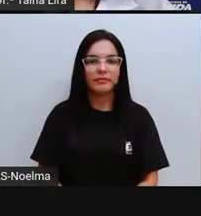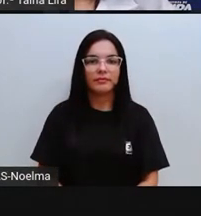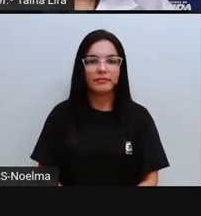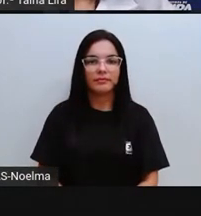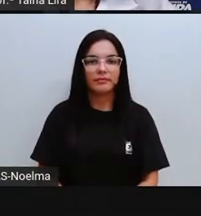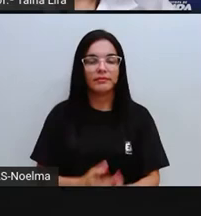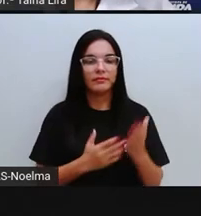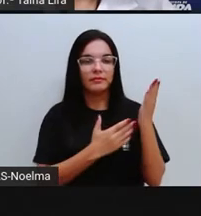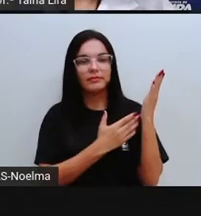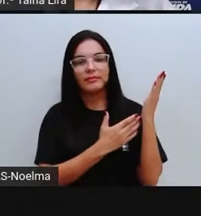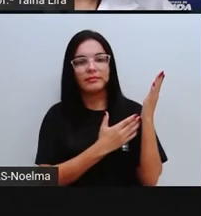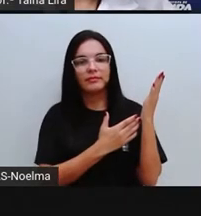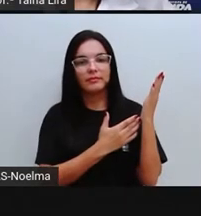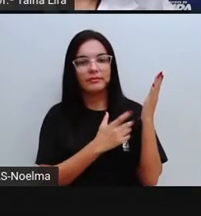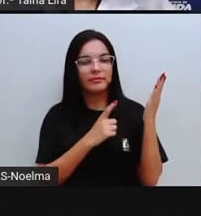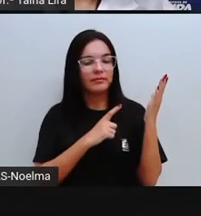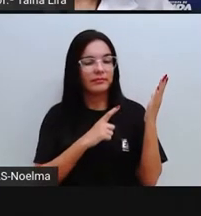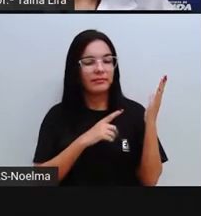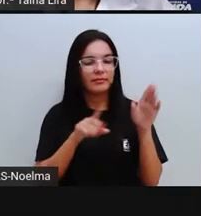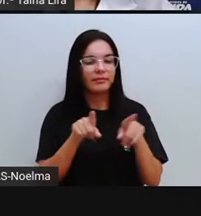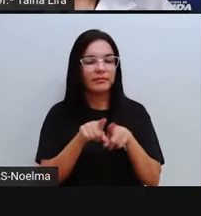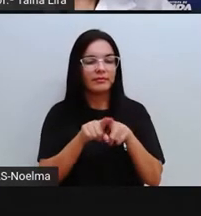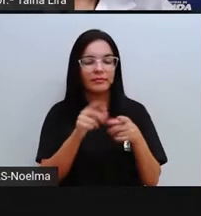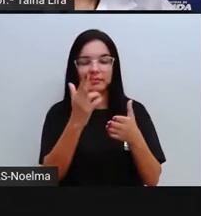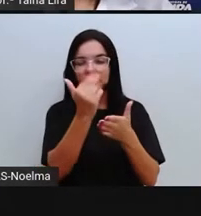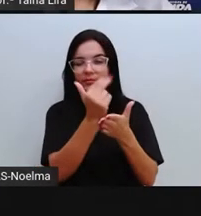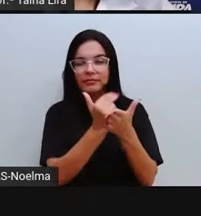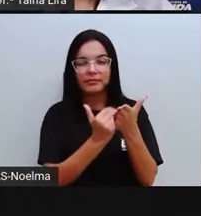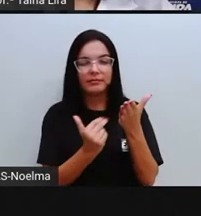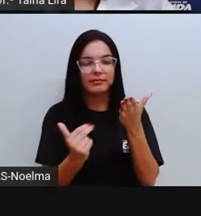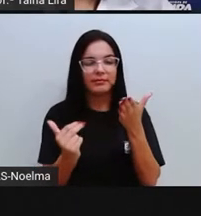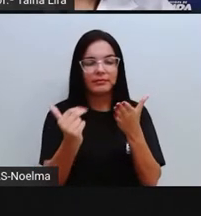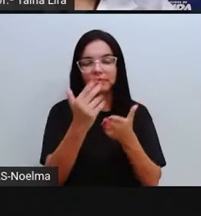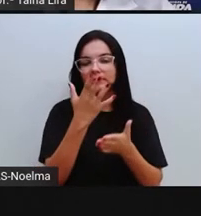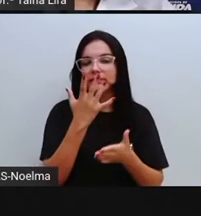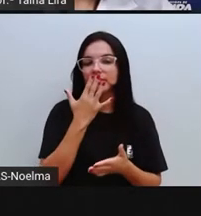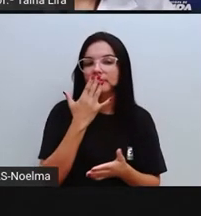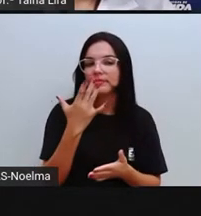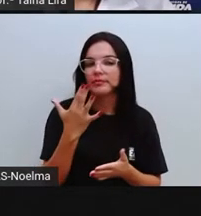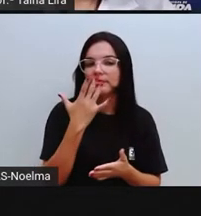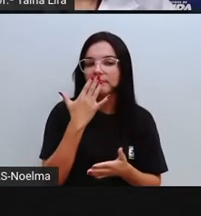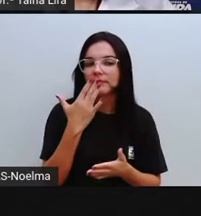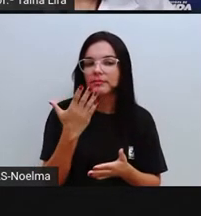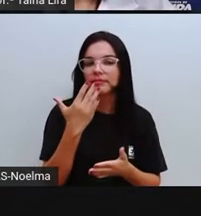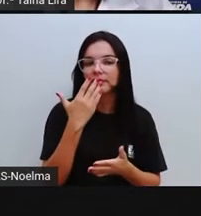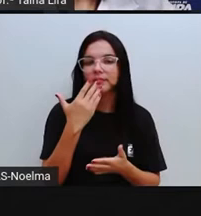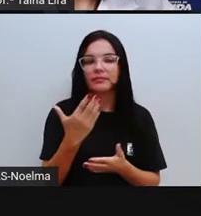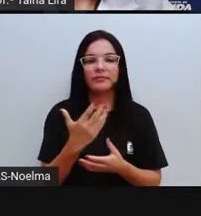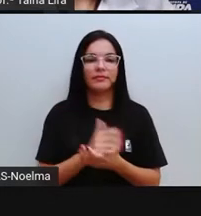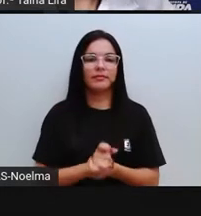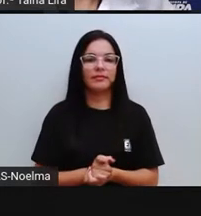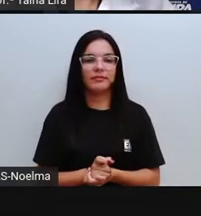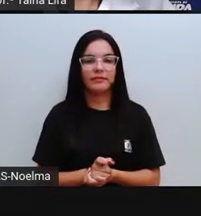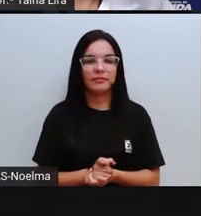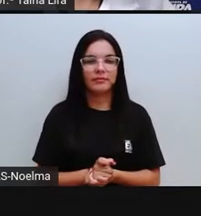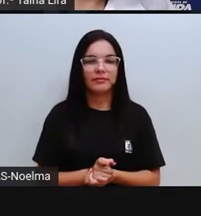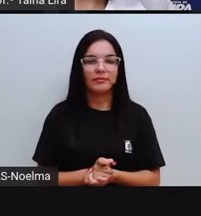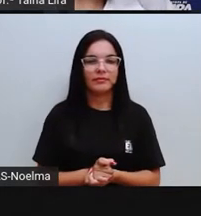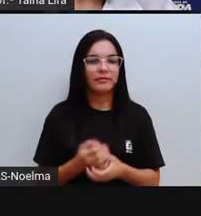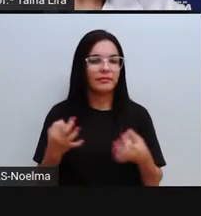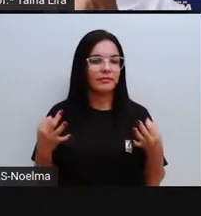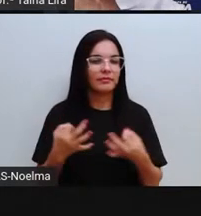Olha lá as estampas, né? As estampas africanas, tá bom? As